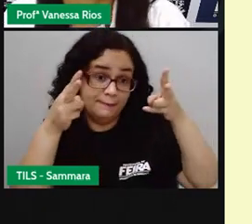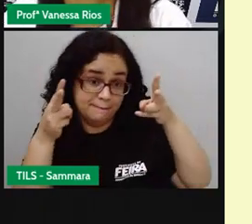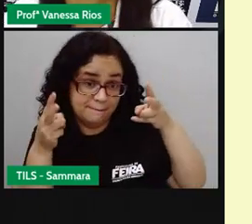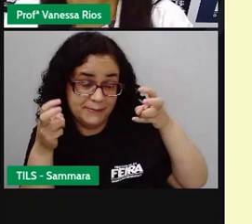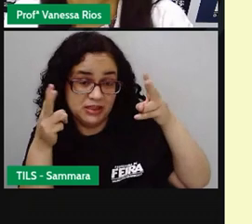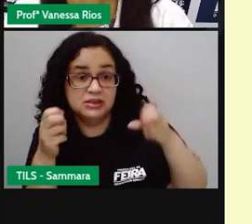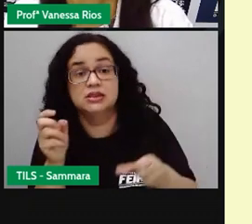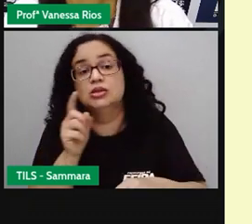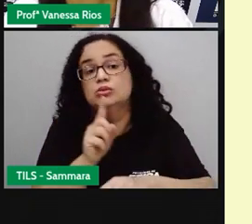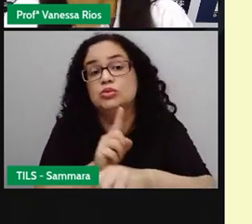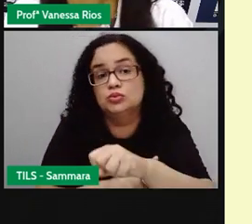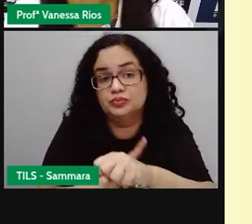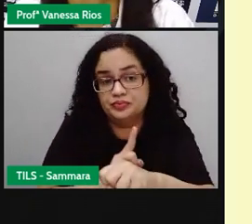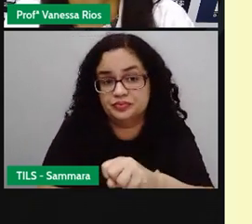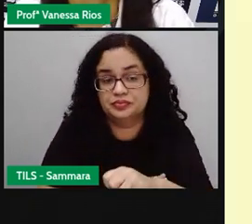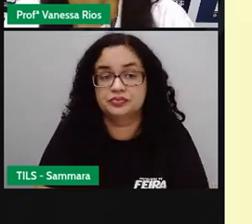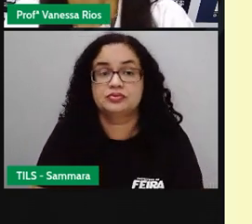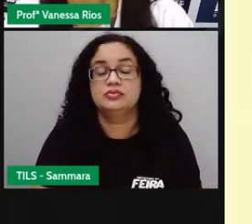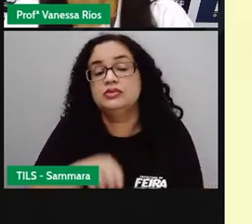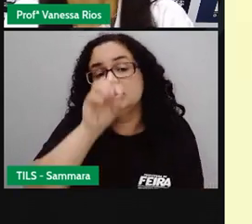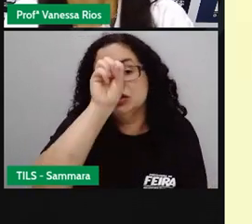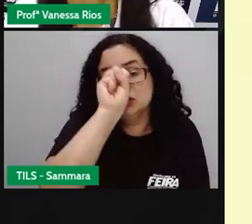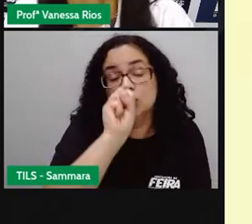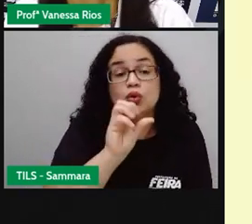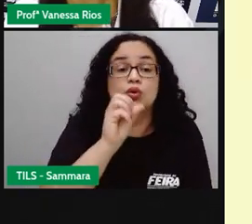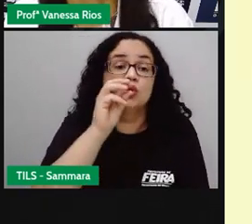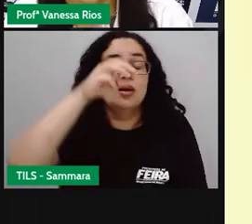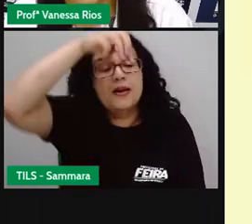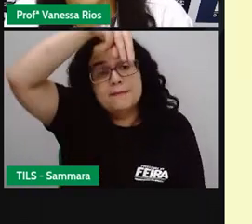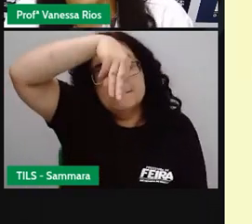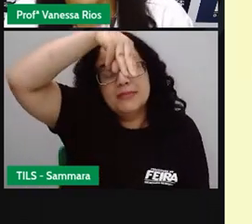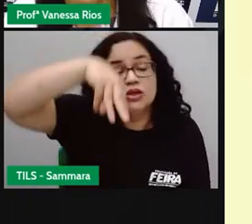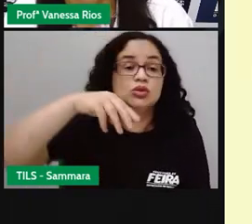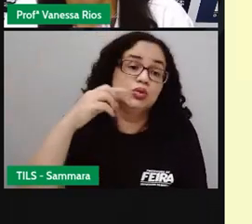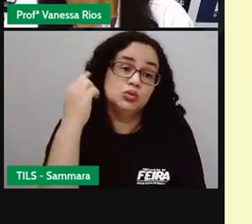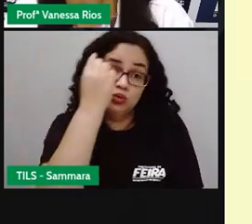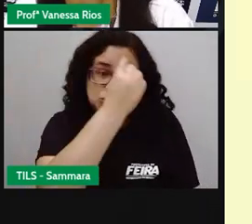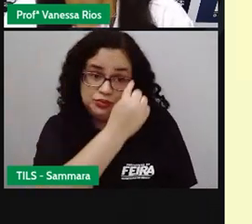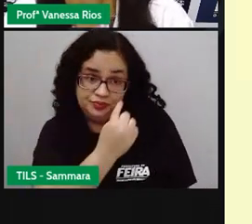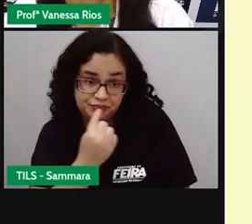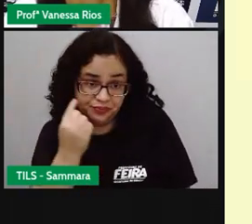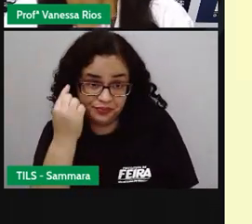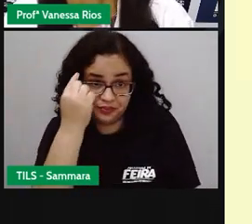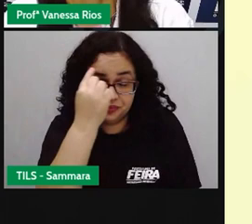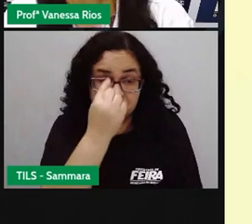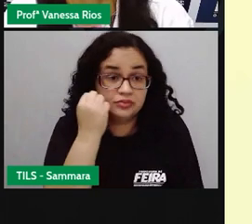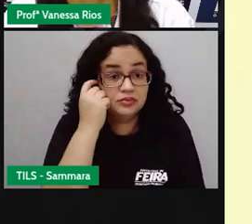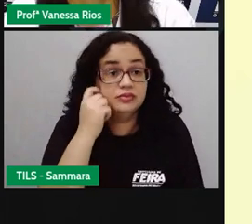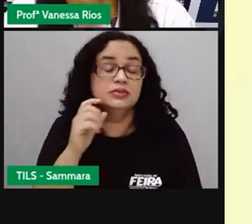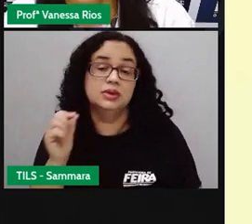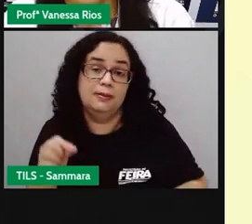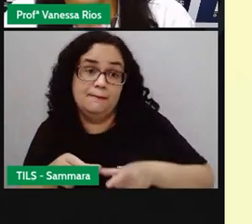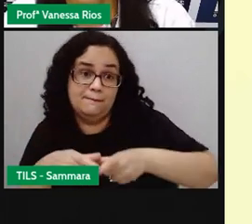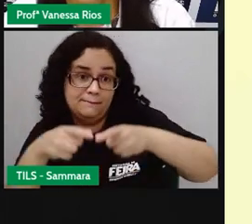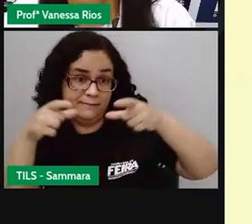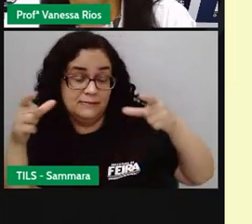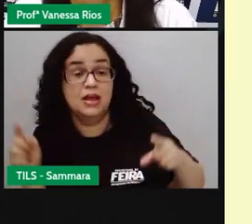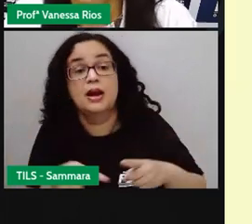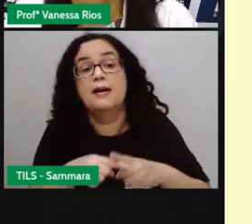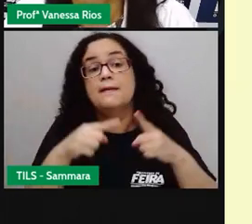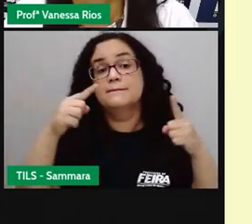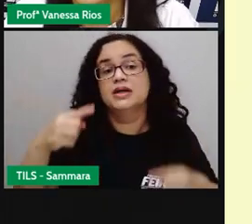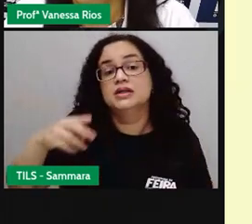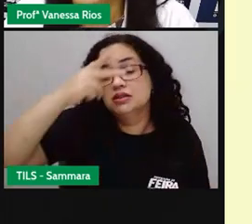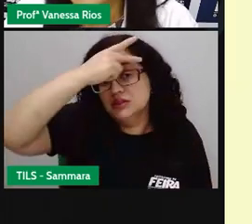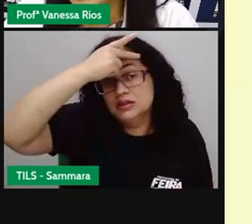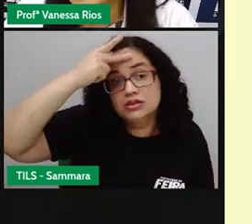aí o tempo sendo contado em segundos, em minutos e horas, que são grandezas maiores, mas o homem